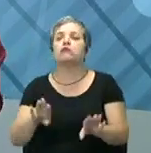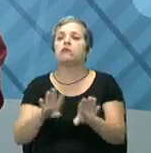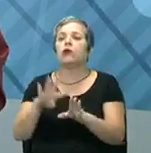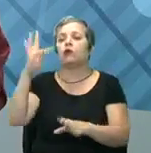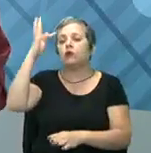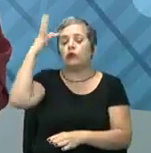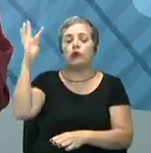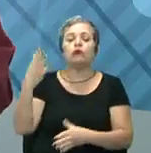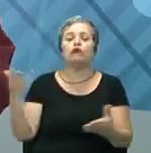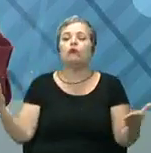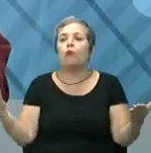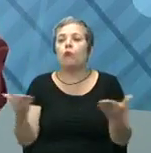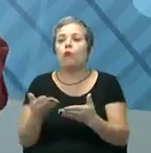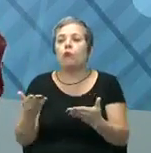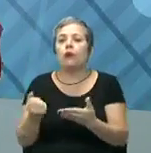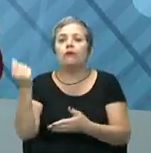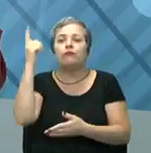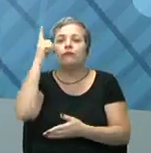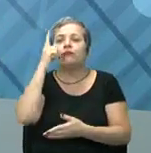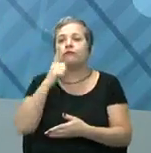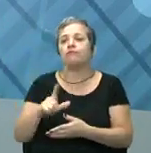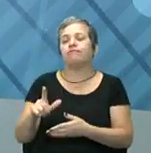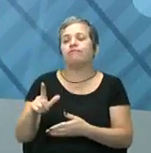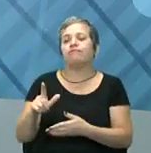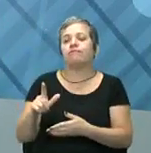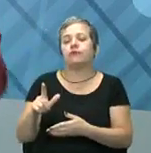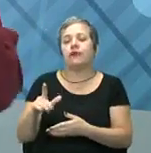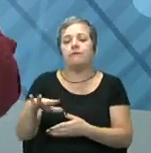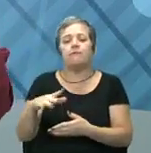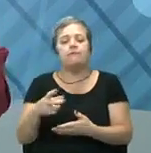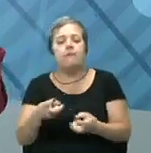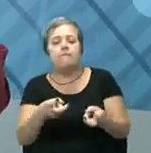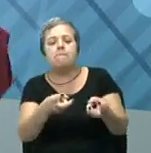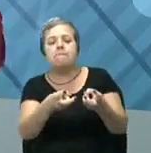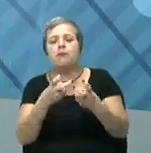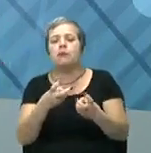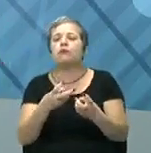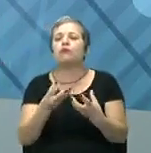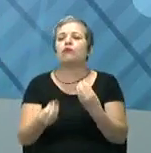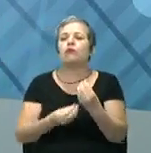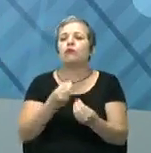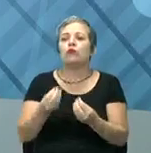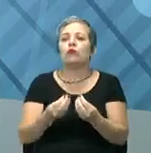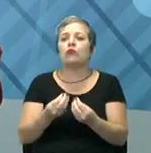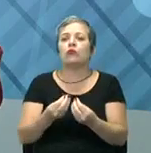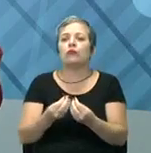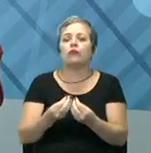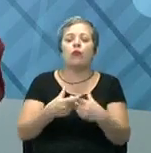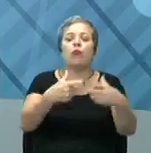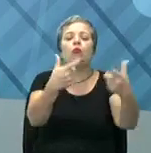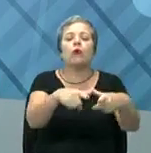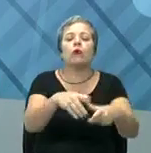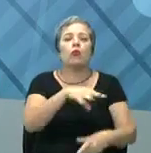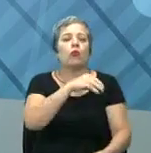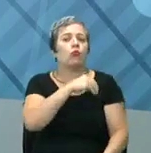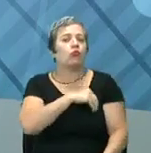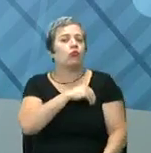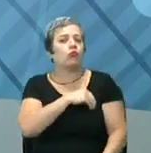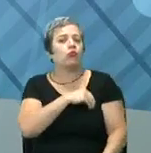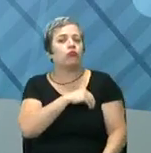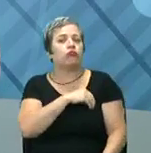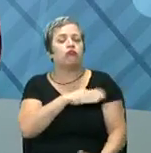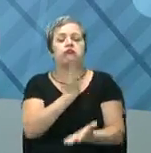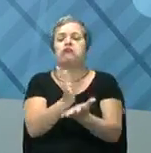no dia de hoje para conseguir aí prever formas de cargos e salários, atividades,